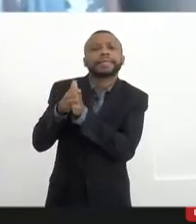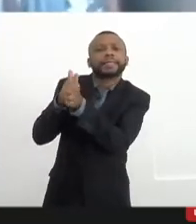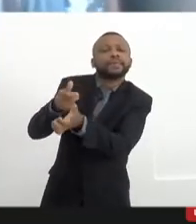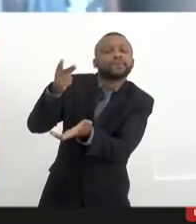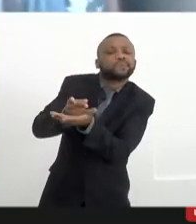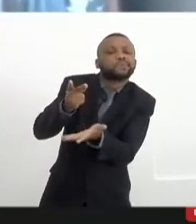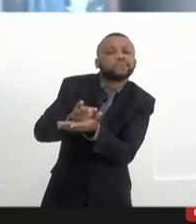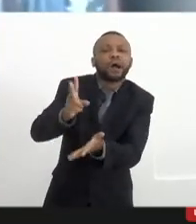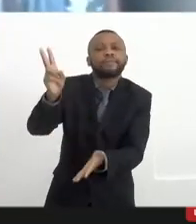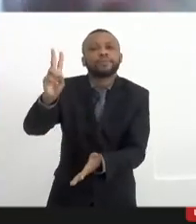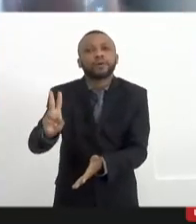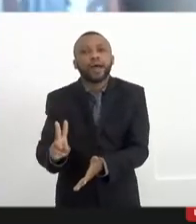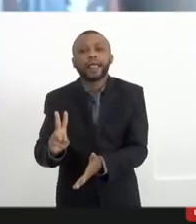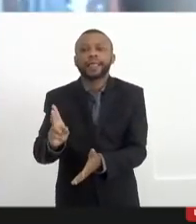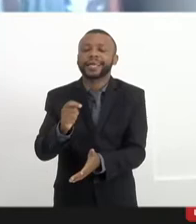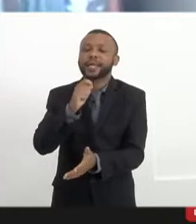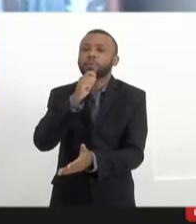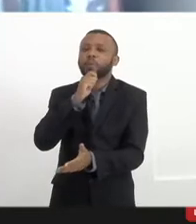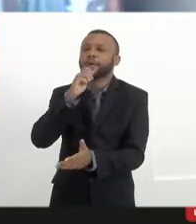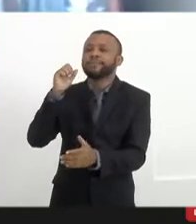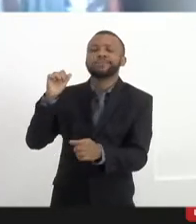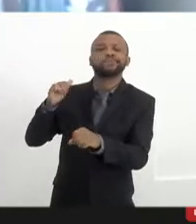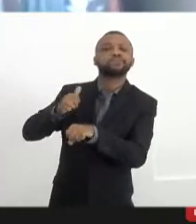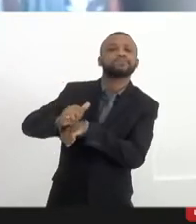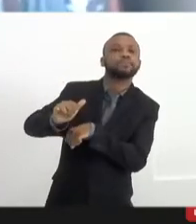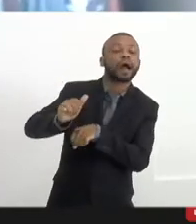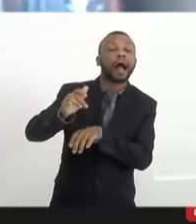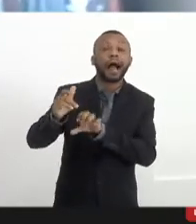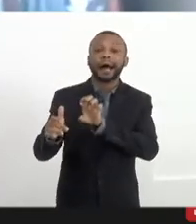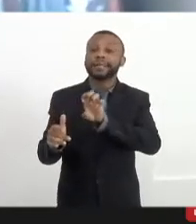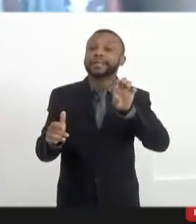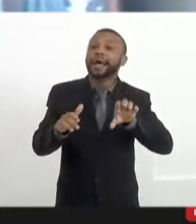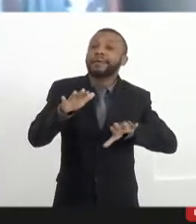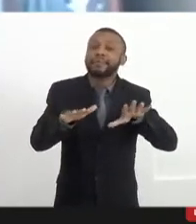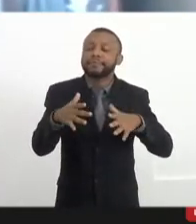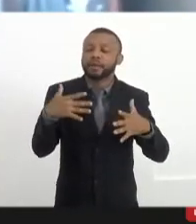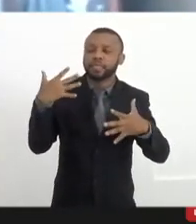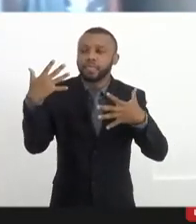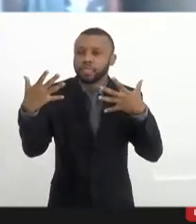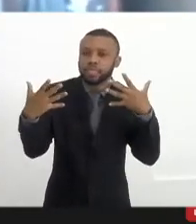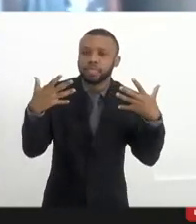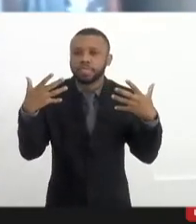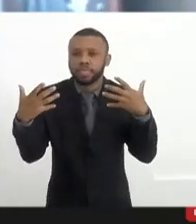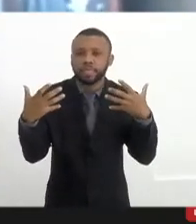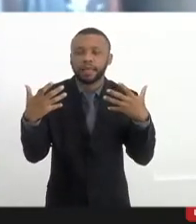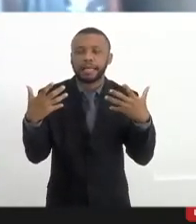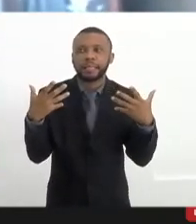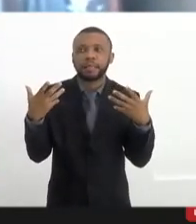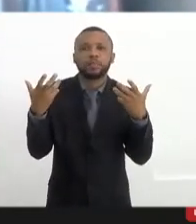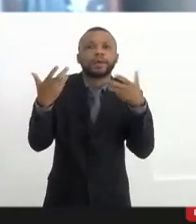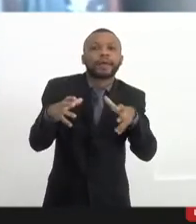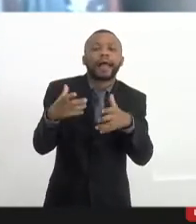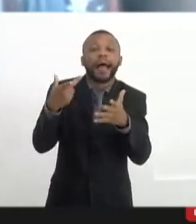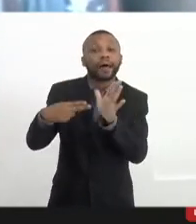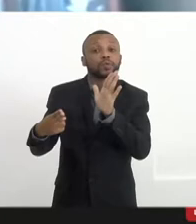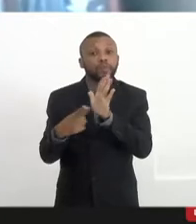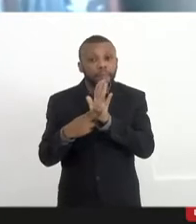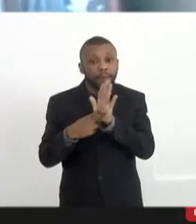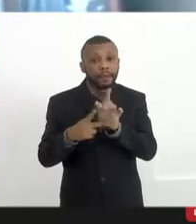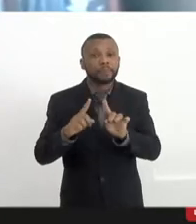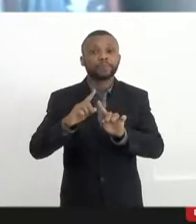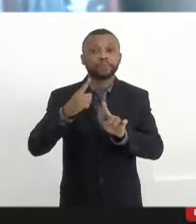não respeitam a liberdade, a esquerda às vezes fica enrolada para dizer isso que a Guatemala foram